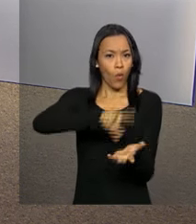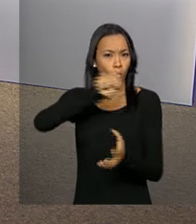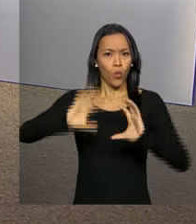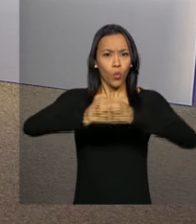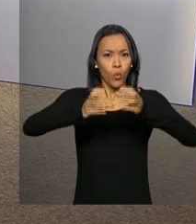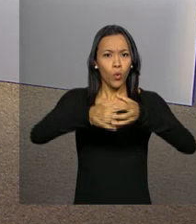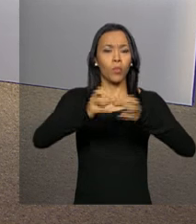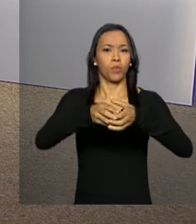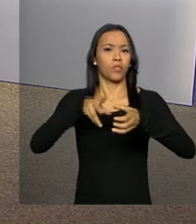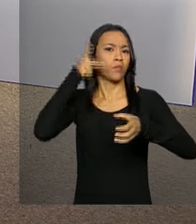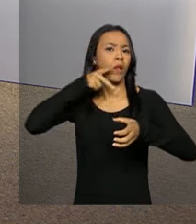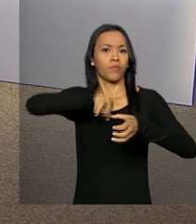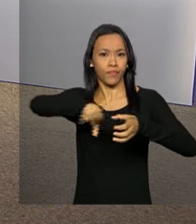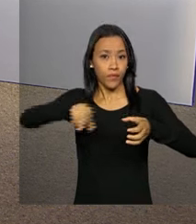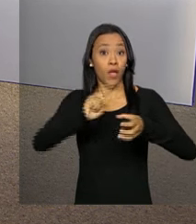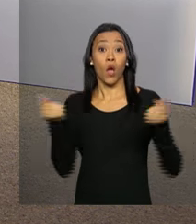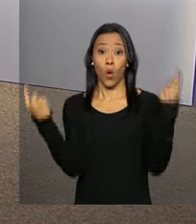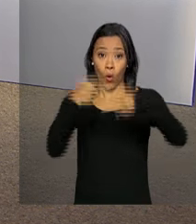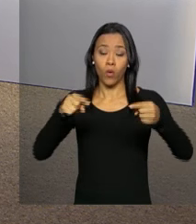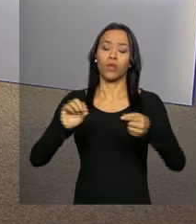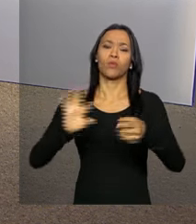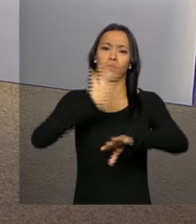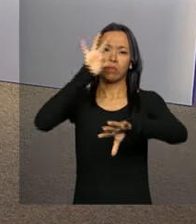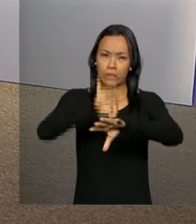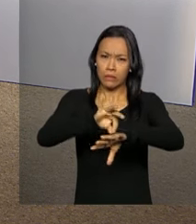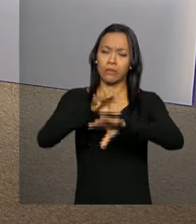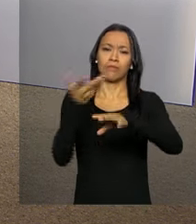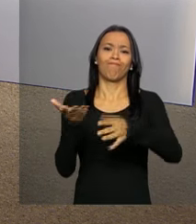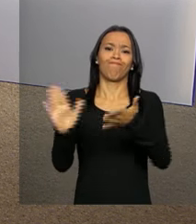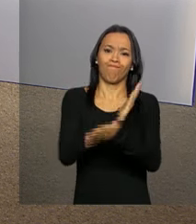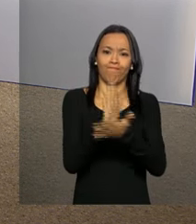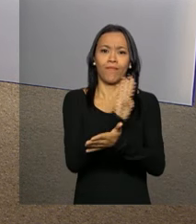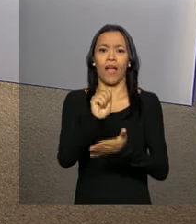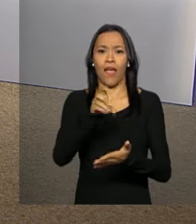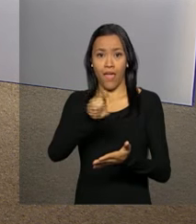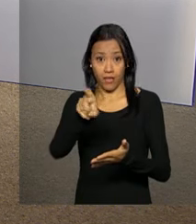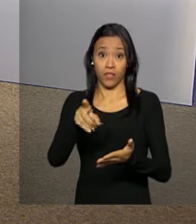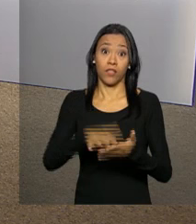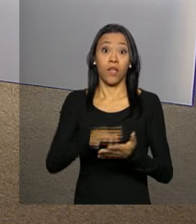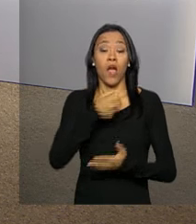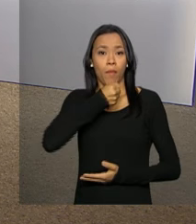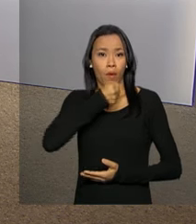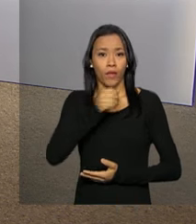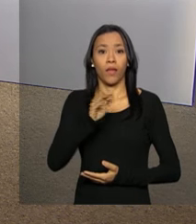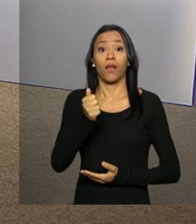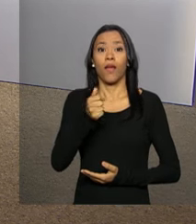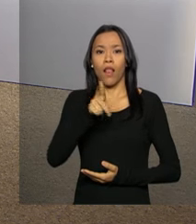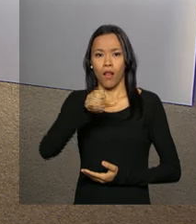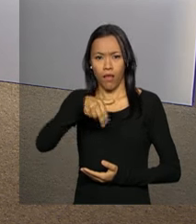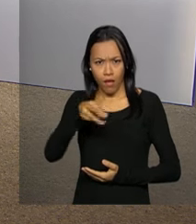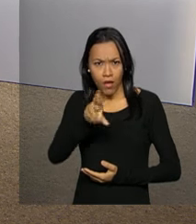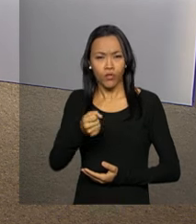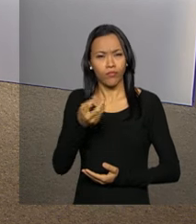para o enfrentamento ao mosquito Aedes aegypti. O repórter Leandro Alarcon acompanhou a cerimônia no Congresso Nacional. Eu converso